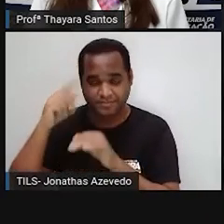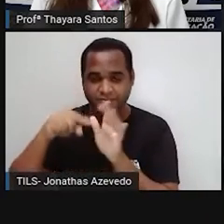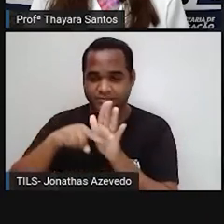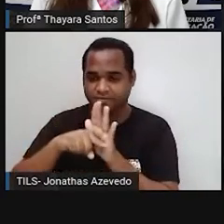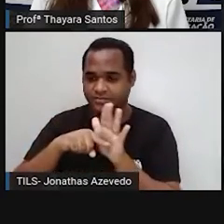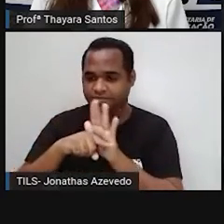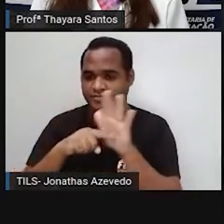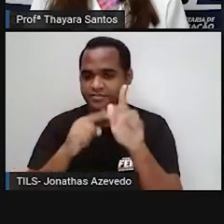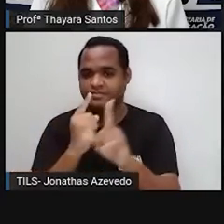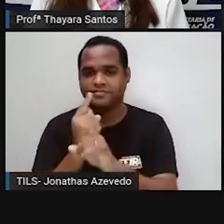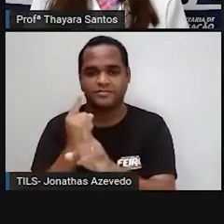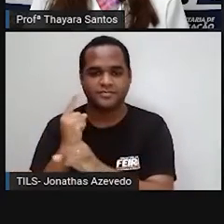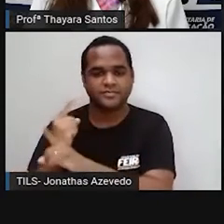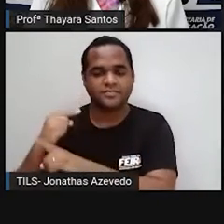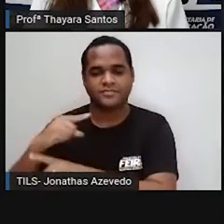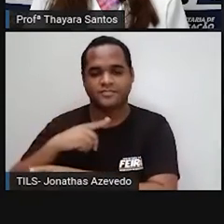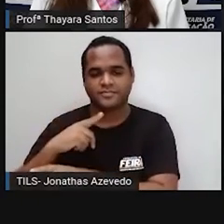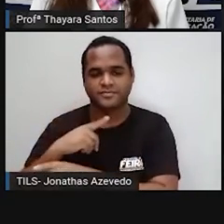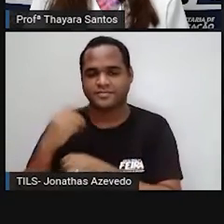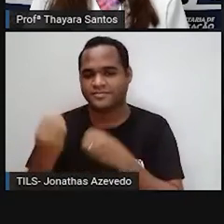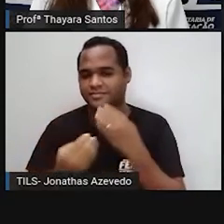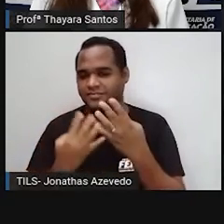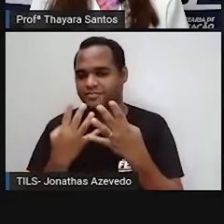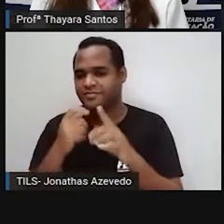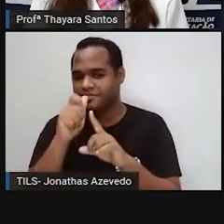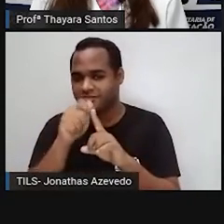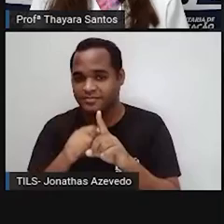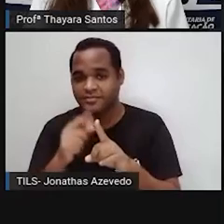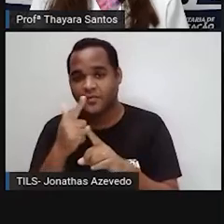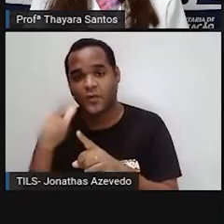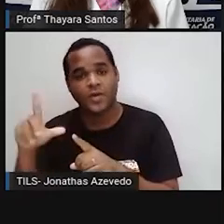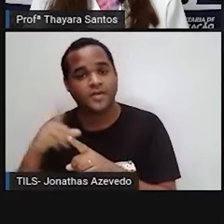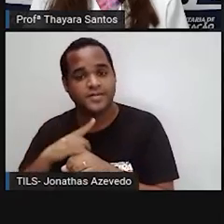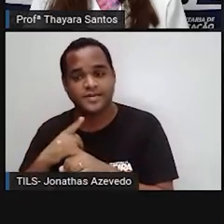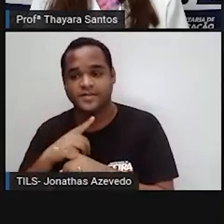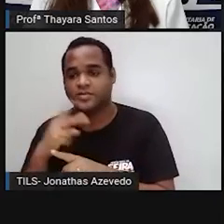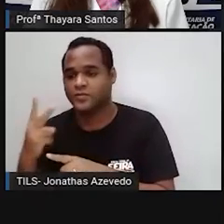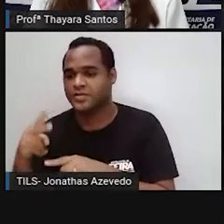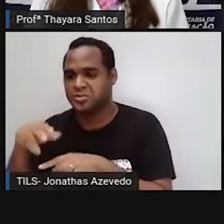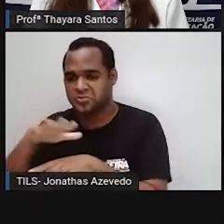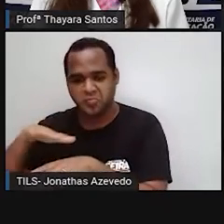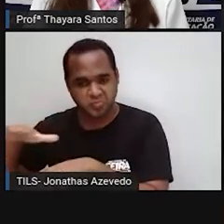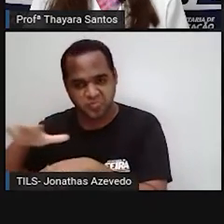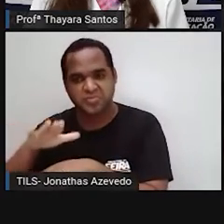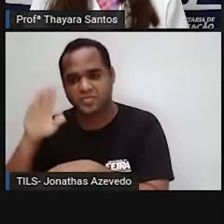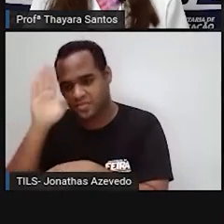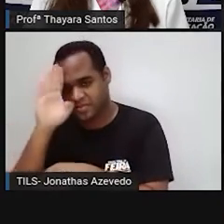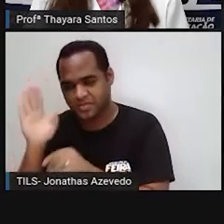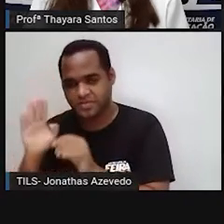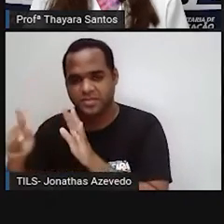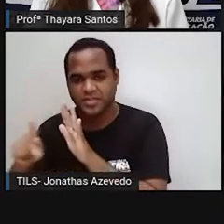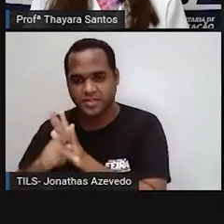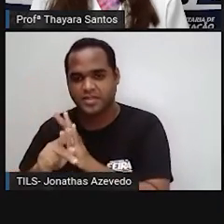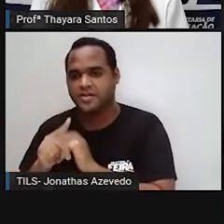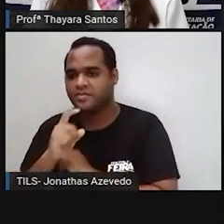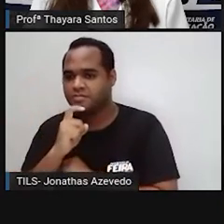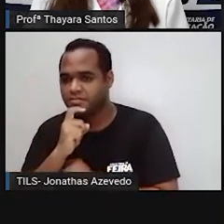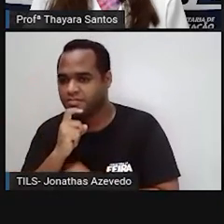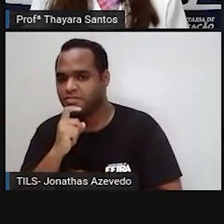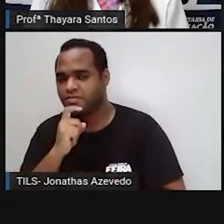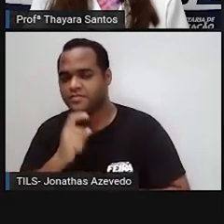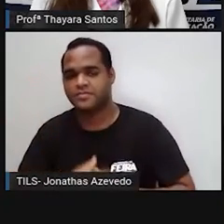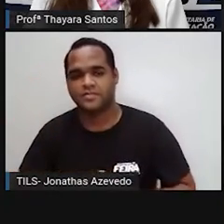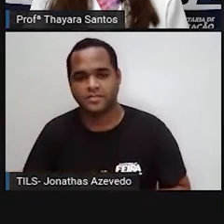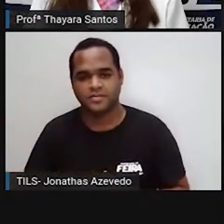meses e também outras duas na Estação Antártica Brasileira. Mas, por que um